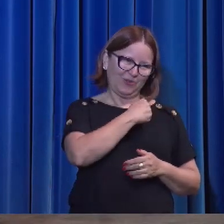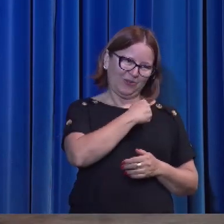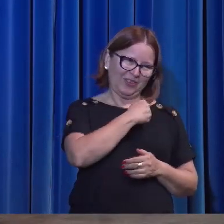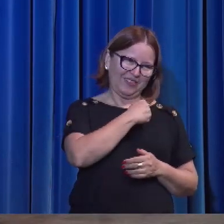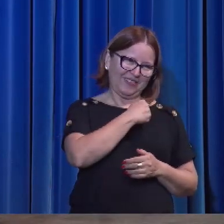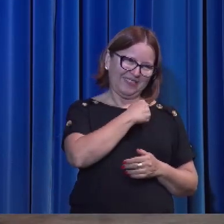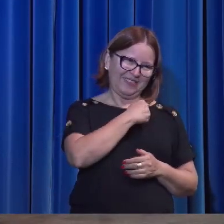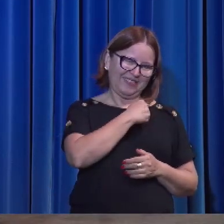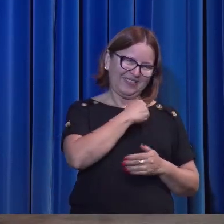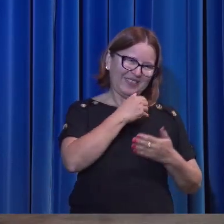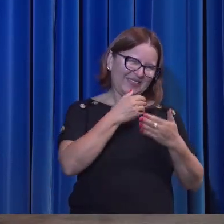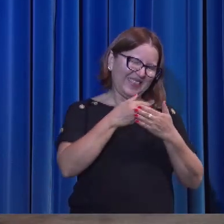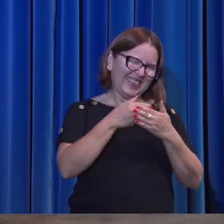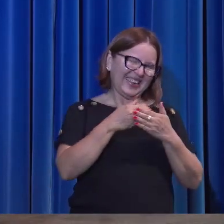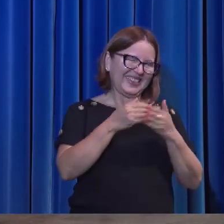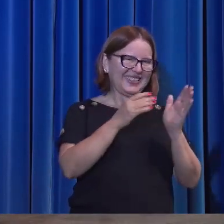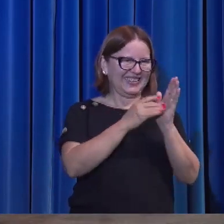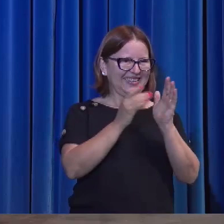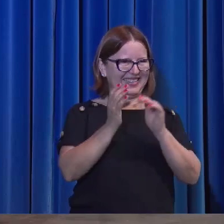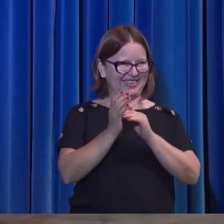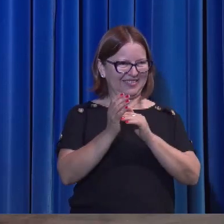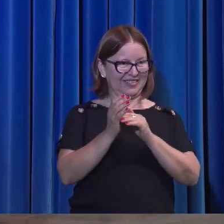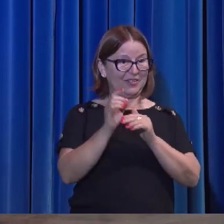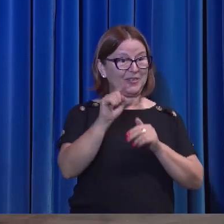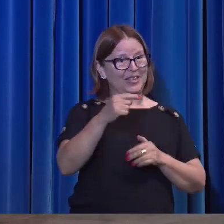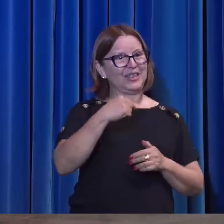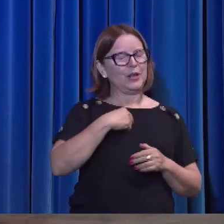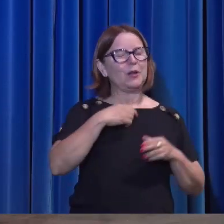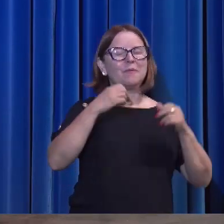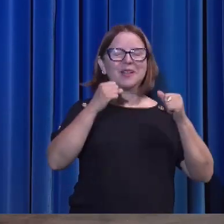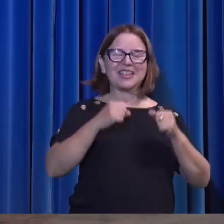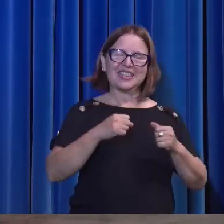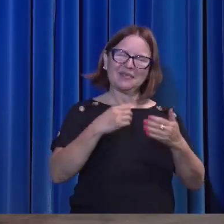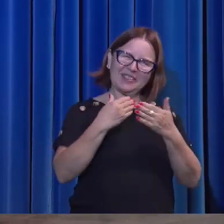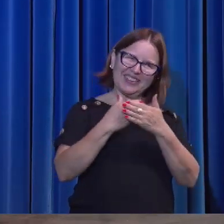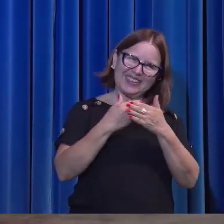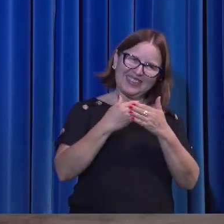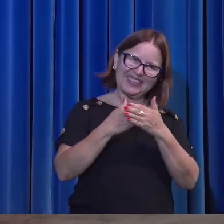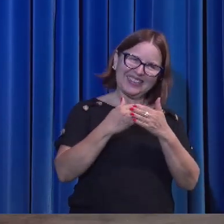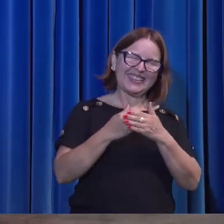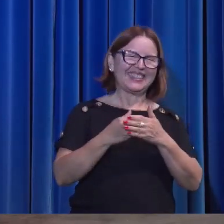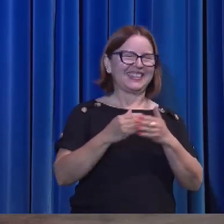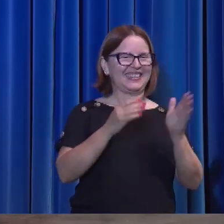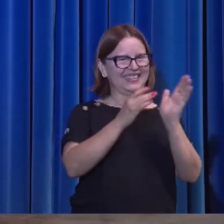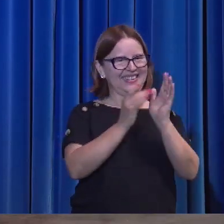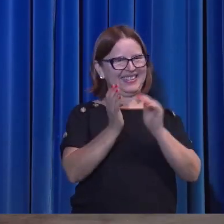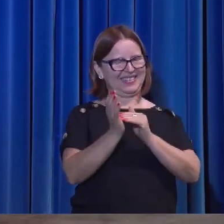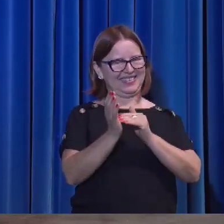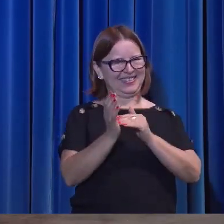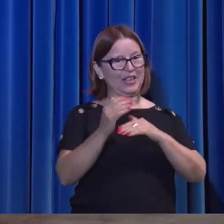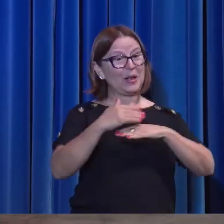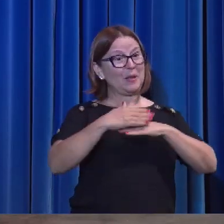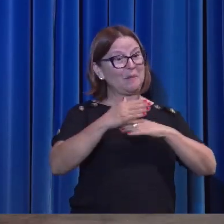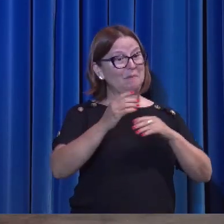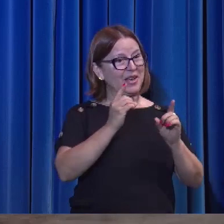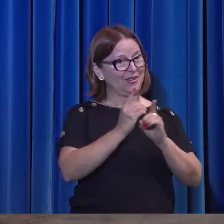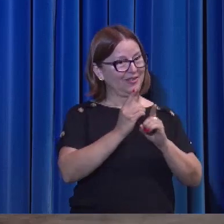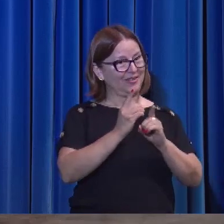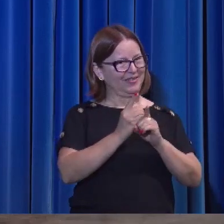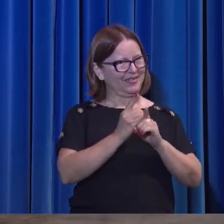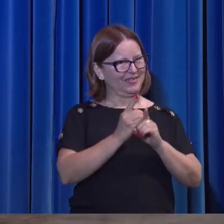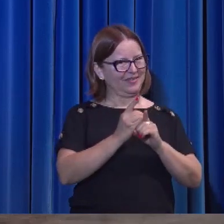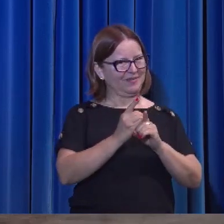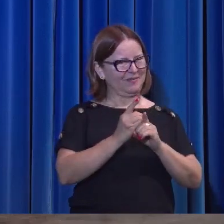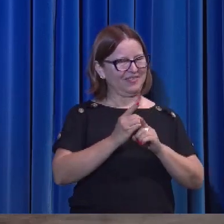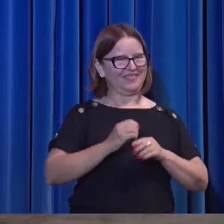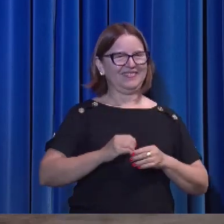Você e eu pudemos estar tão próximo dele hoje, muito mais do que os discípulos no tempo dele. Isto